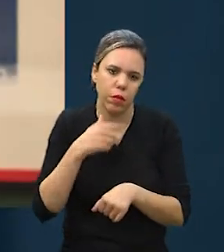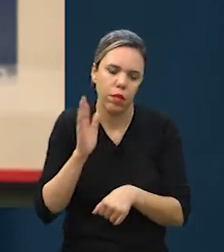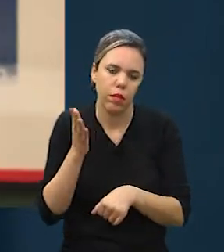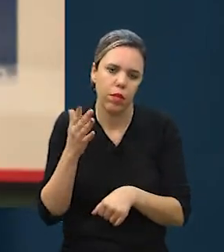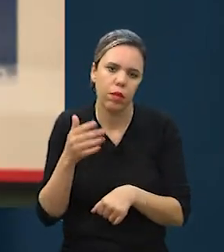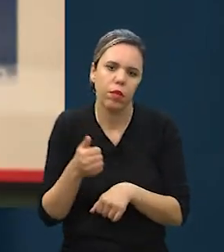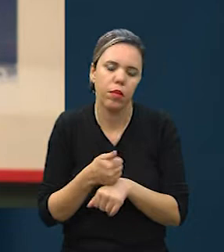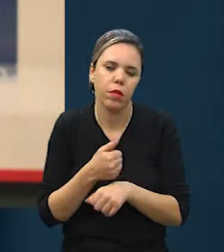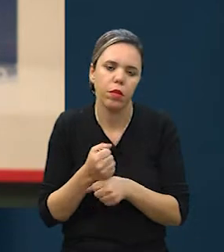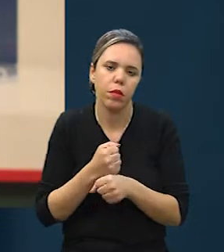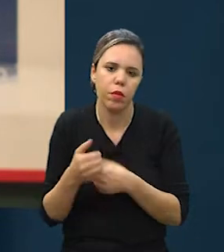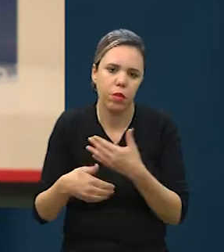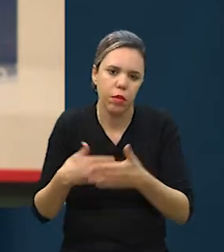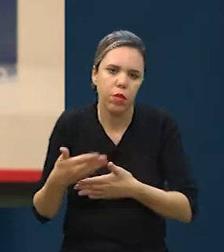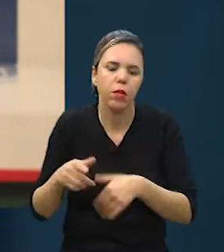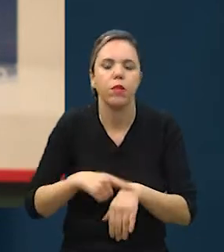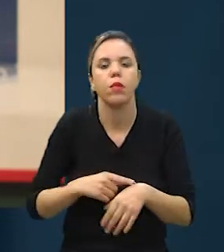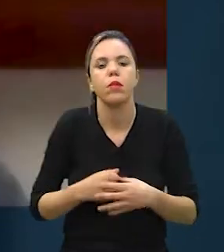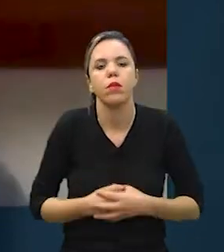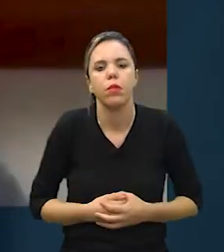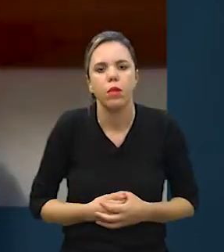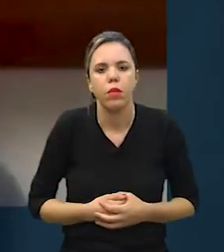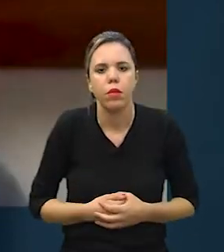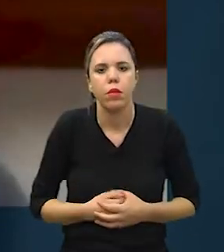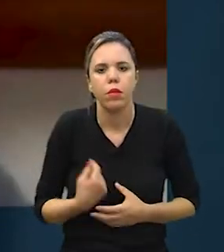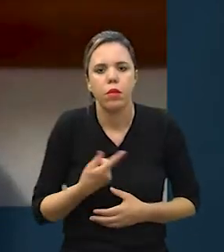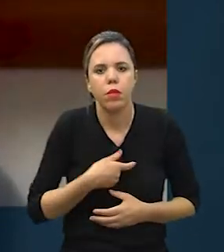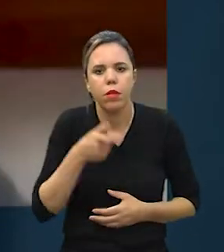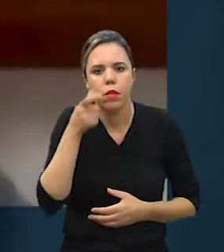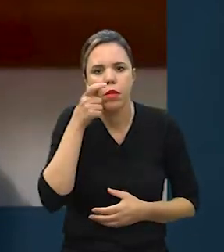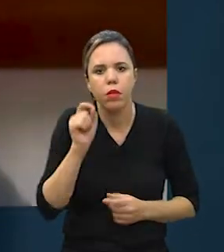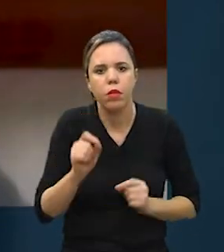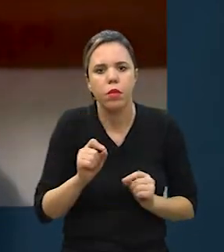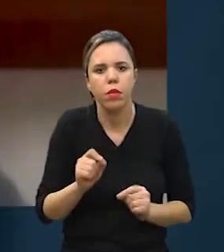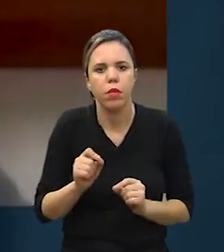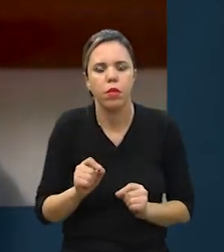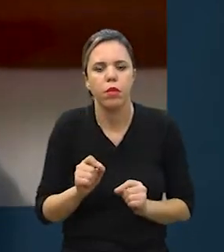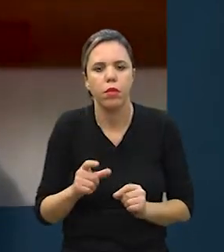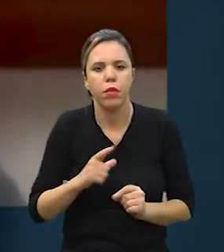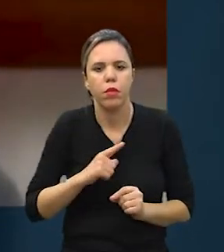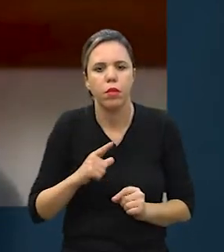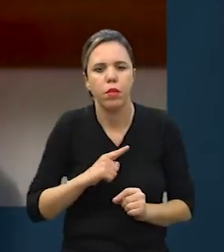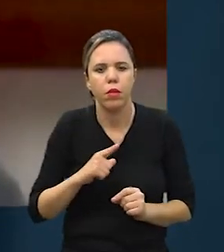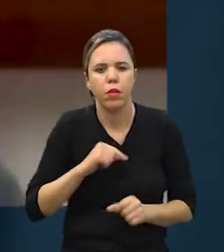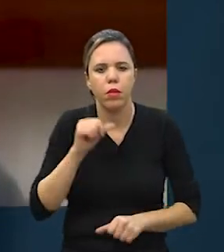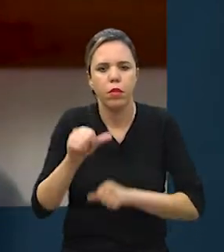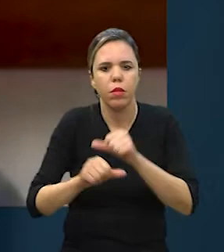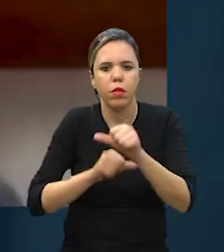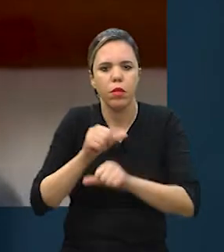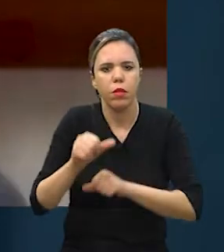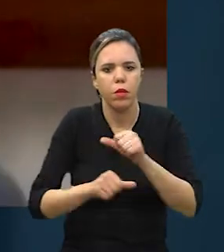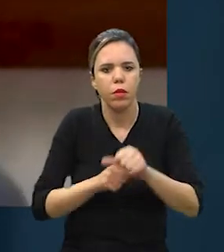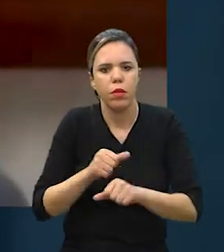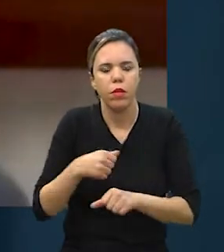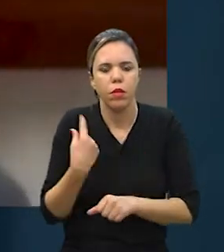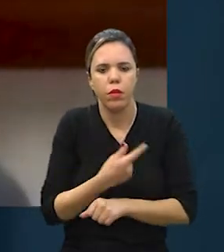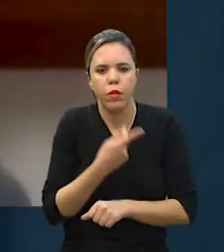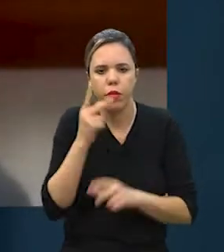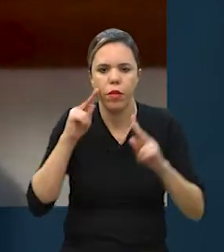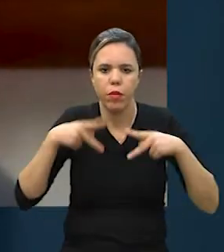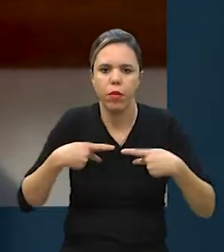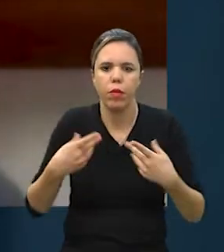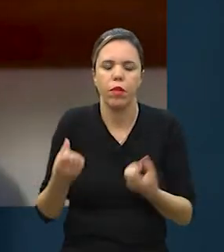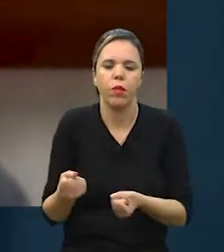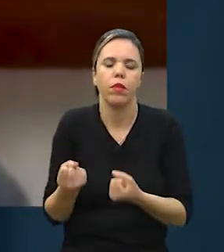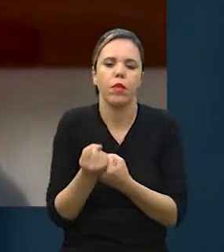eu mesmo já estou nessa área PET há muito tempo. Então, a gente vê que existe essa mudança, né? Que nós chamamos de